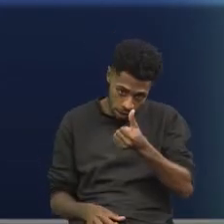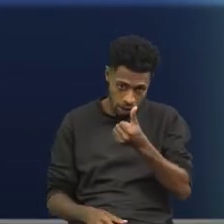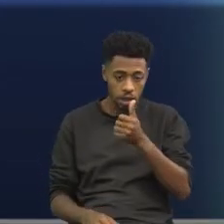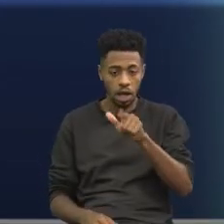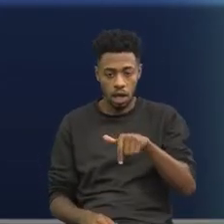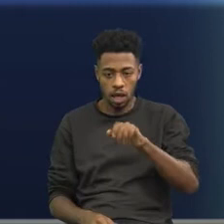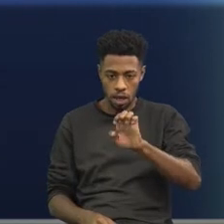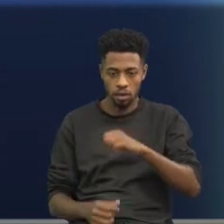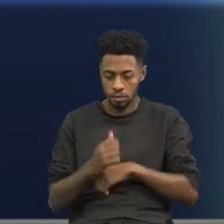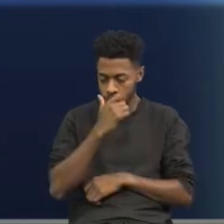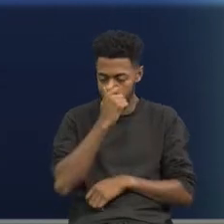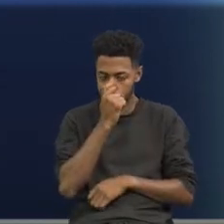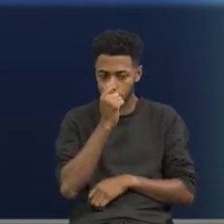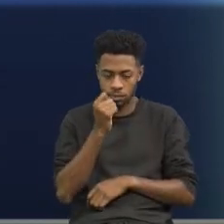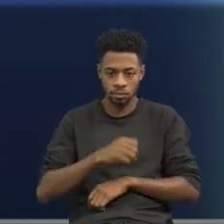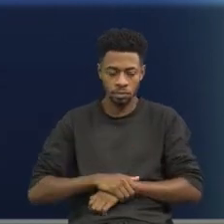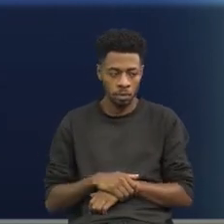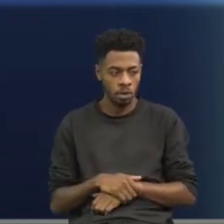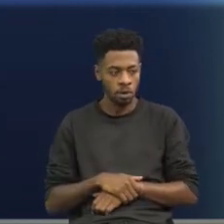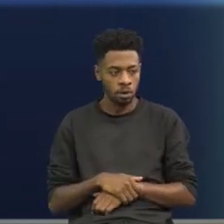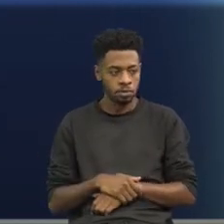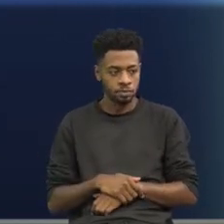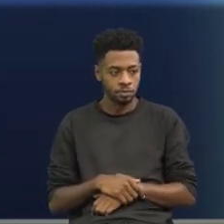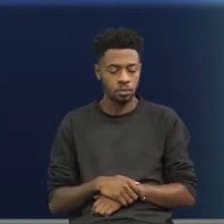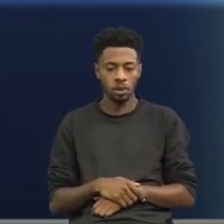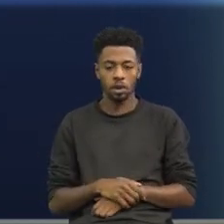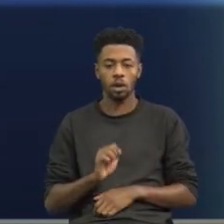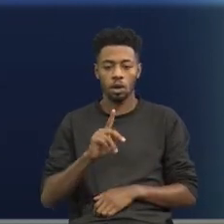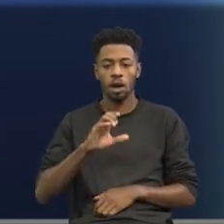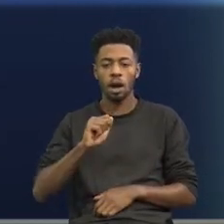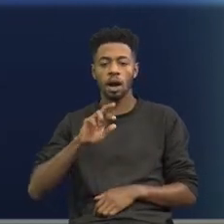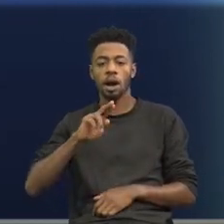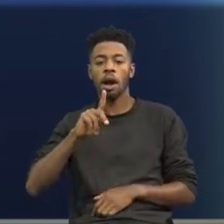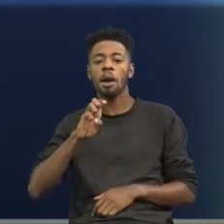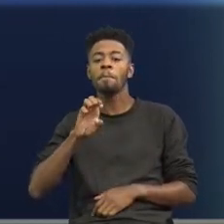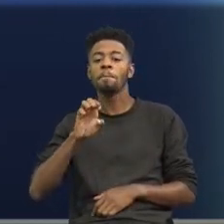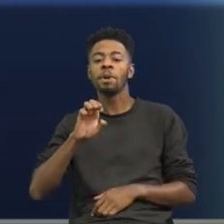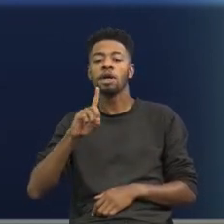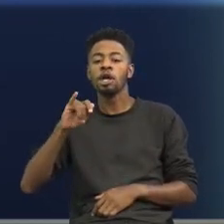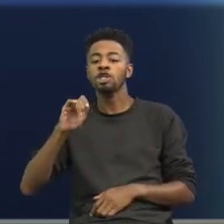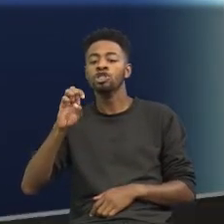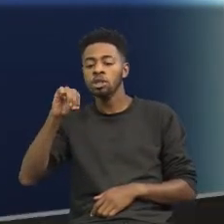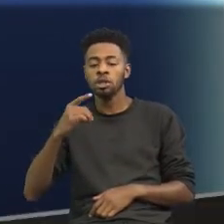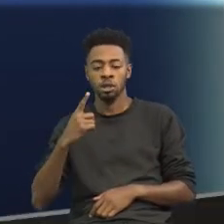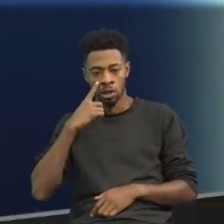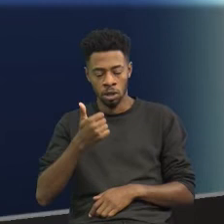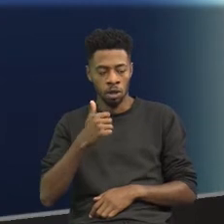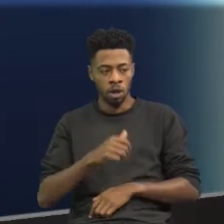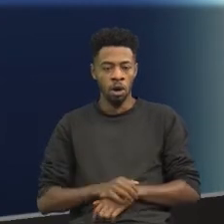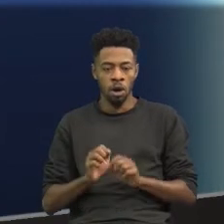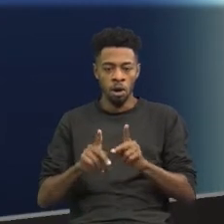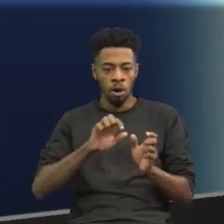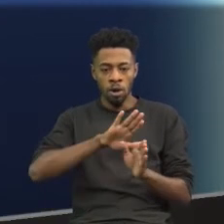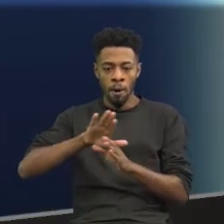E de elefante. O carpe diem tá nesses versos do Tomás Antônio Gonzaga. Ok?